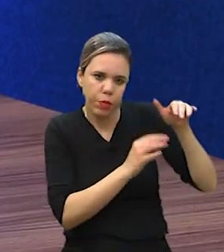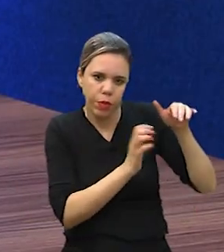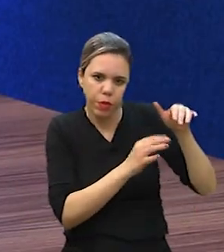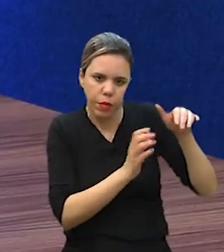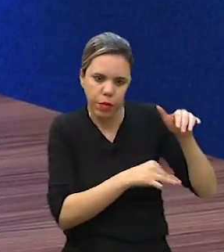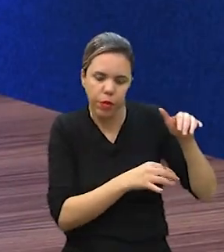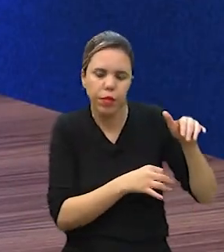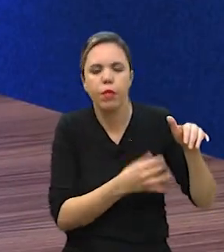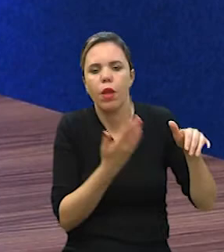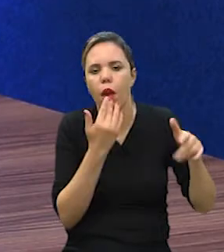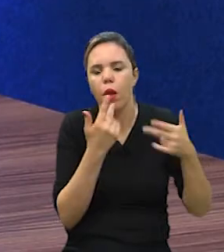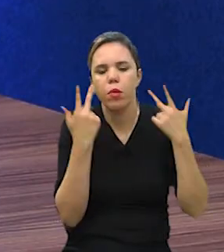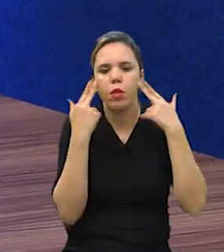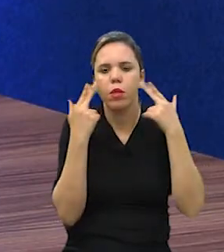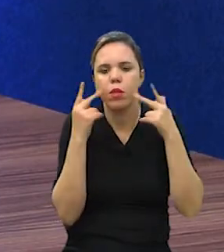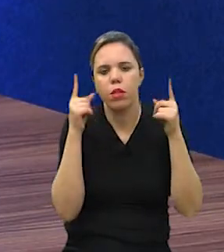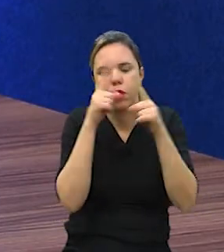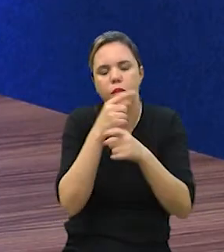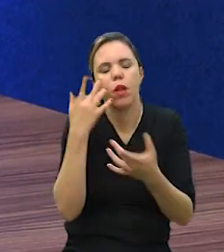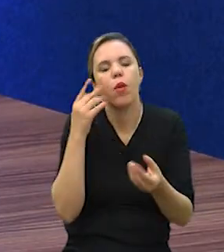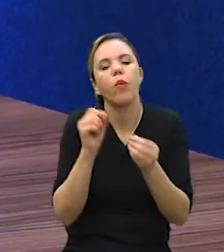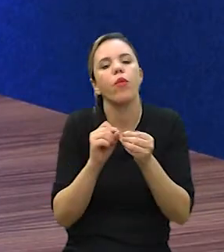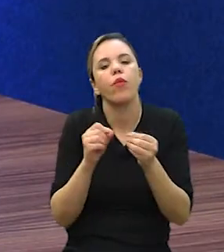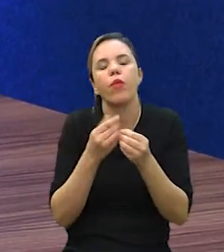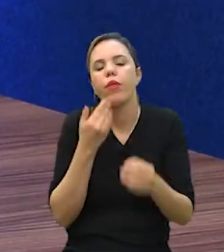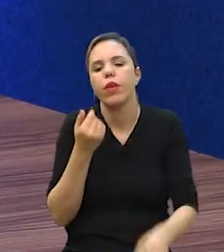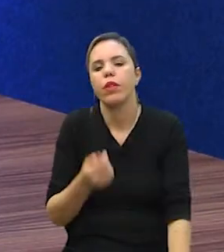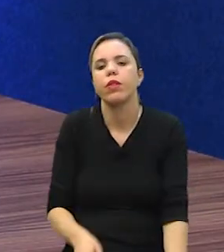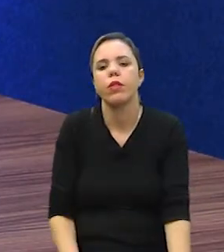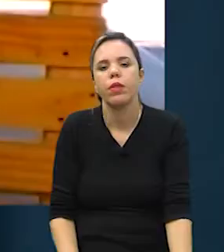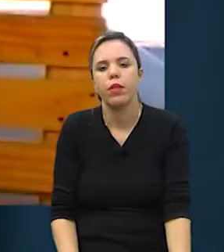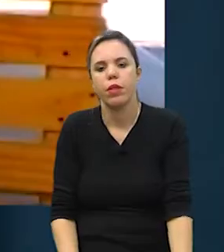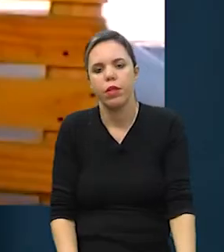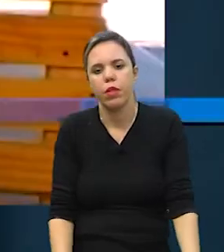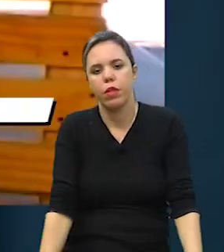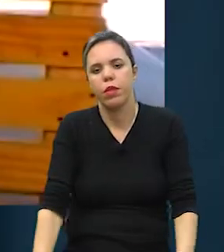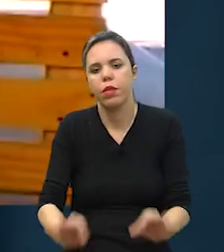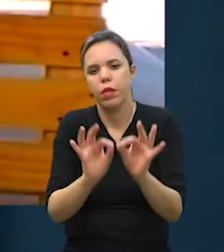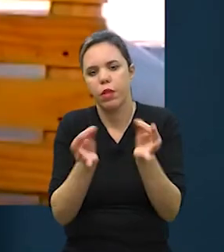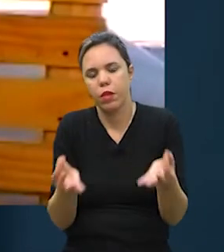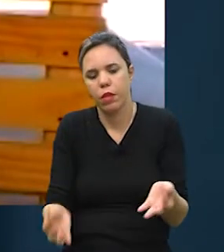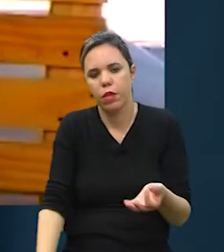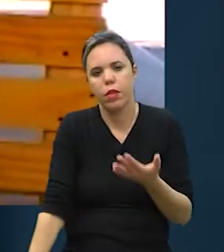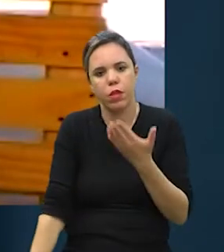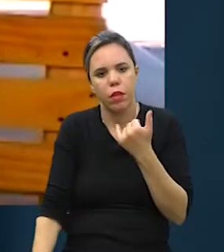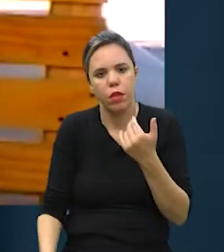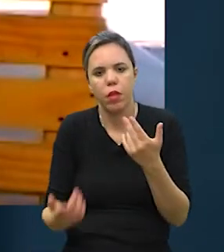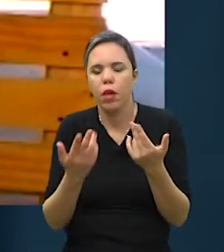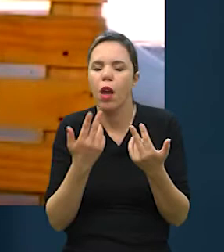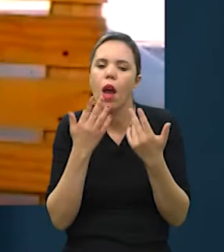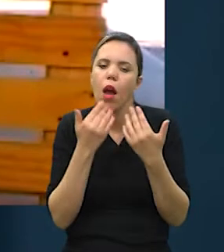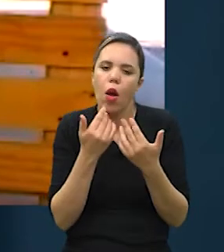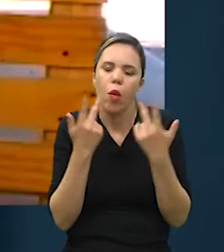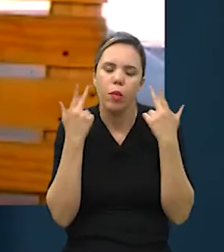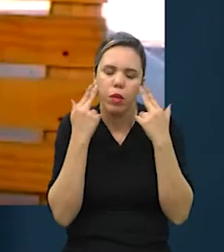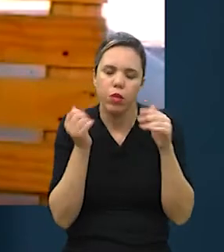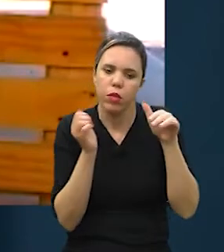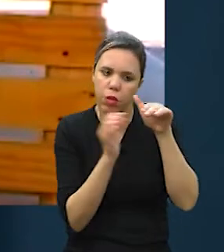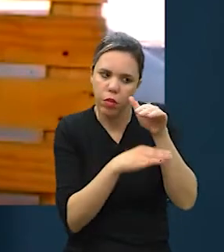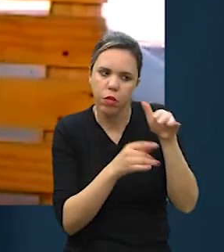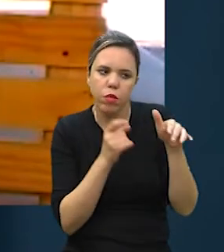armazenamento. O armazenamento, ele é complicado ou ele é fácil? Ele é bem simples. A dieta, ela é congelada,